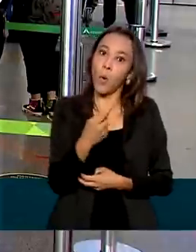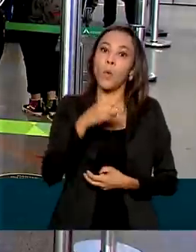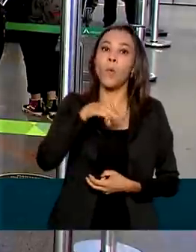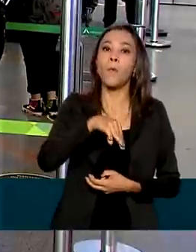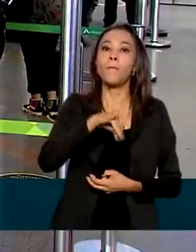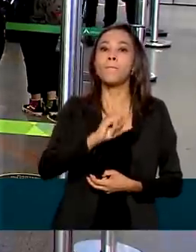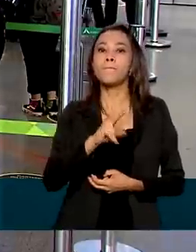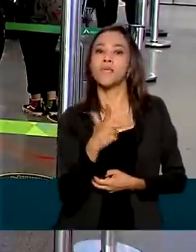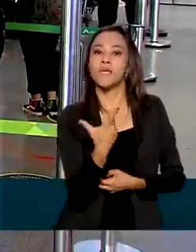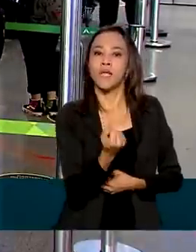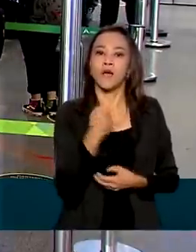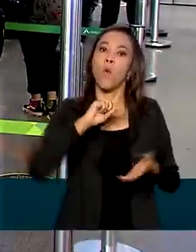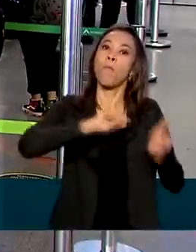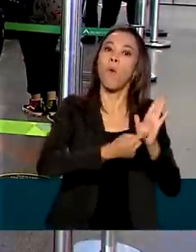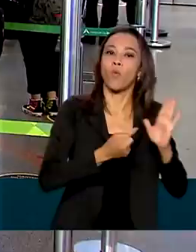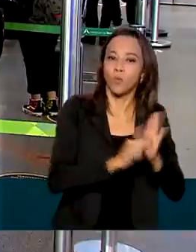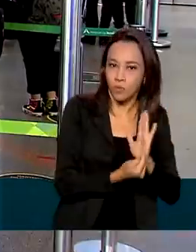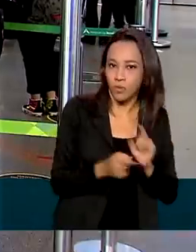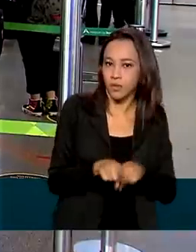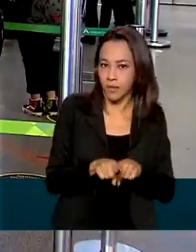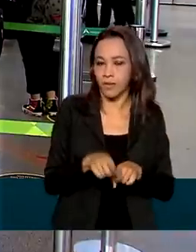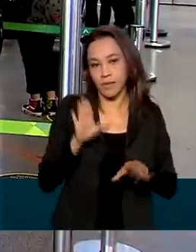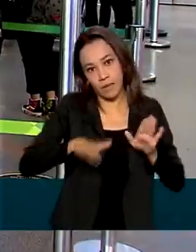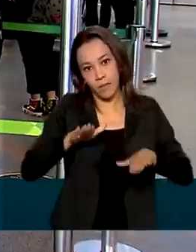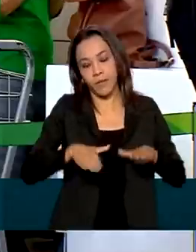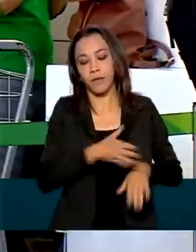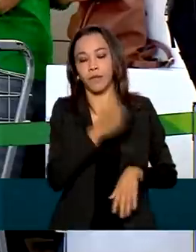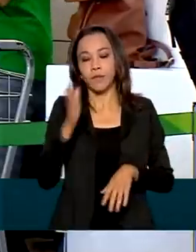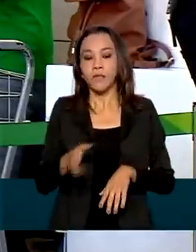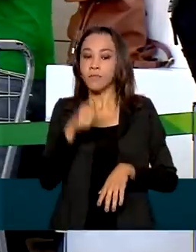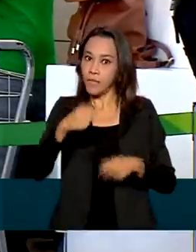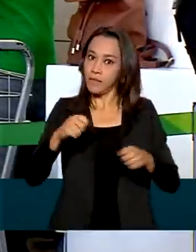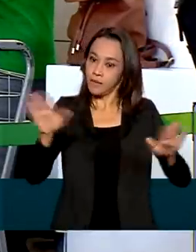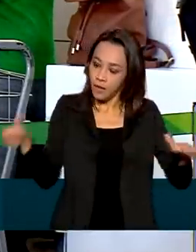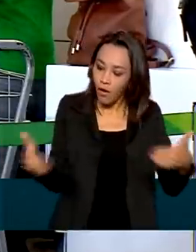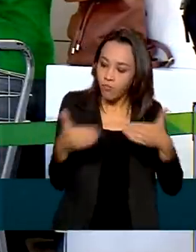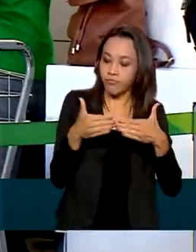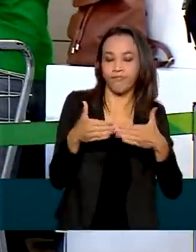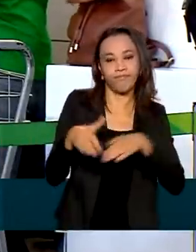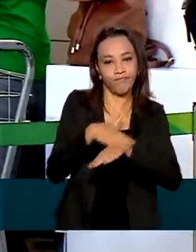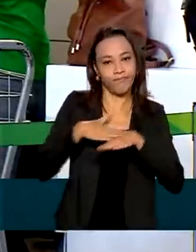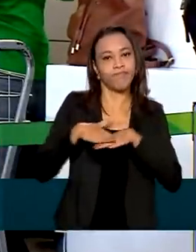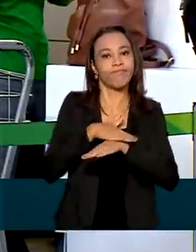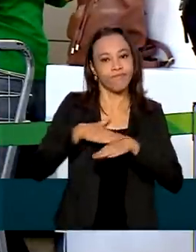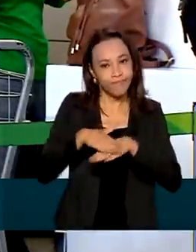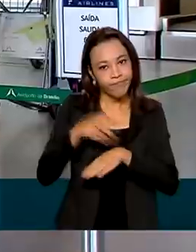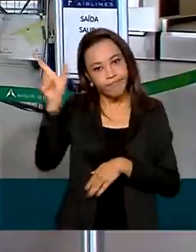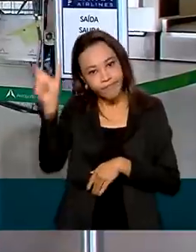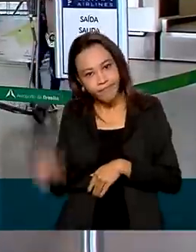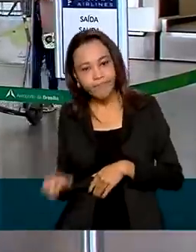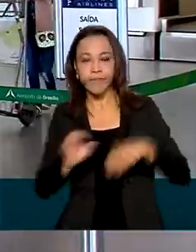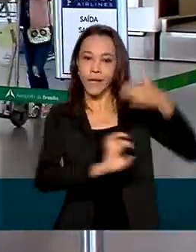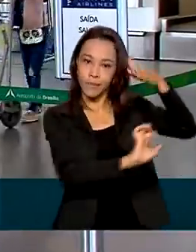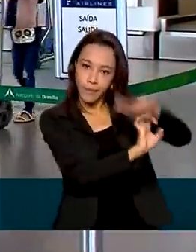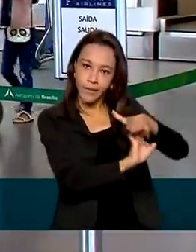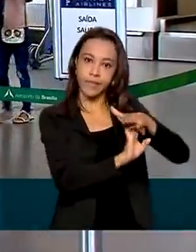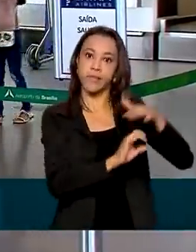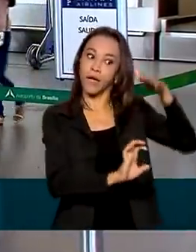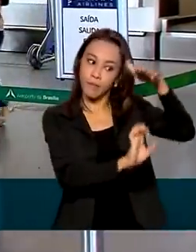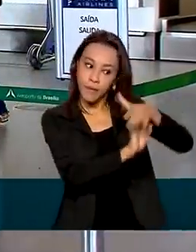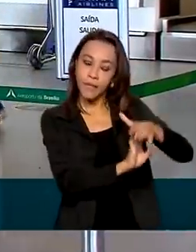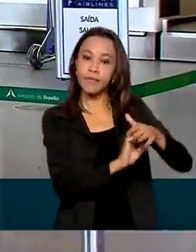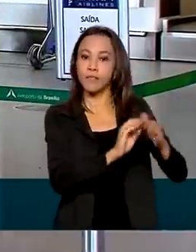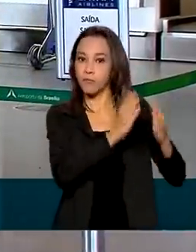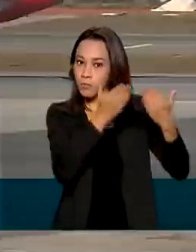E a negociação deve ser feita entre o passageiro e a companhia aérea. No caso do reembolso, a empresa tem até